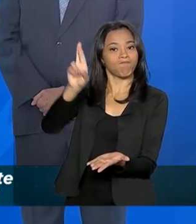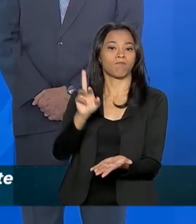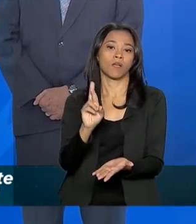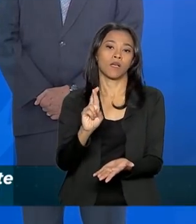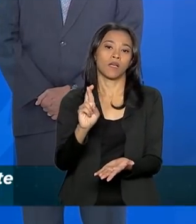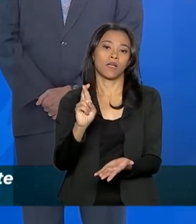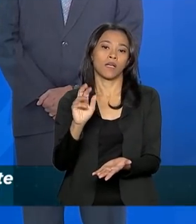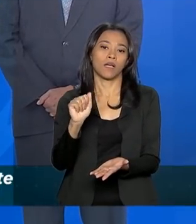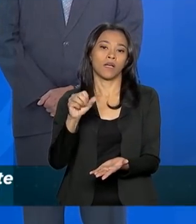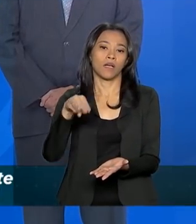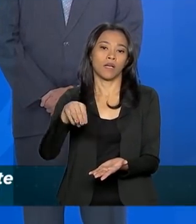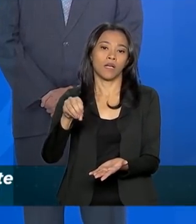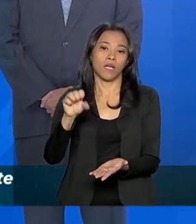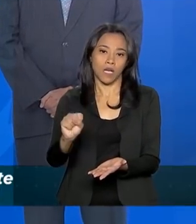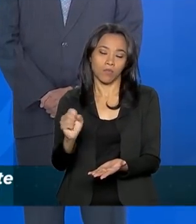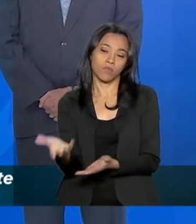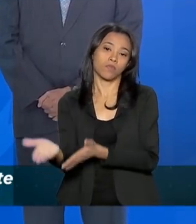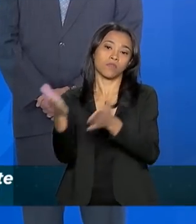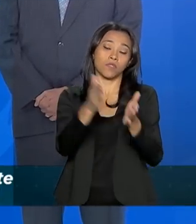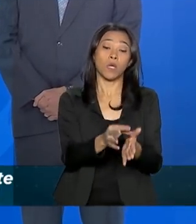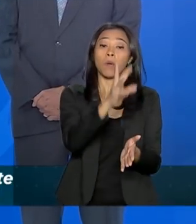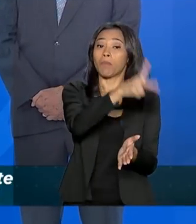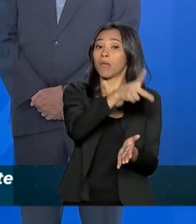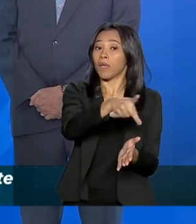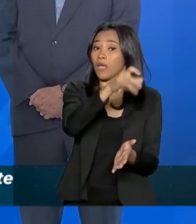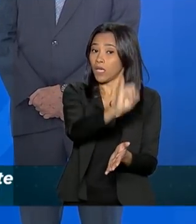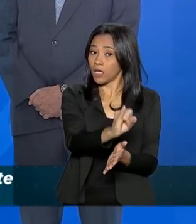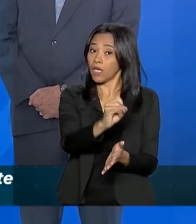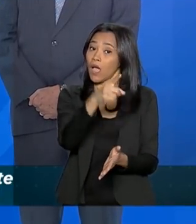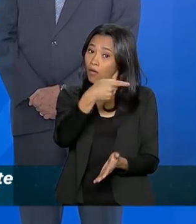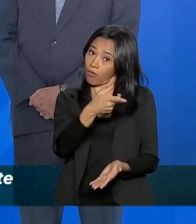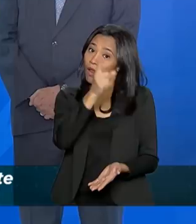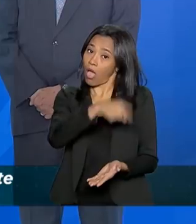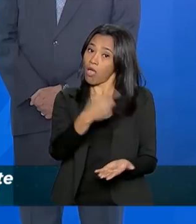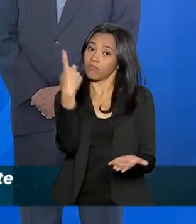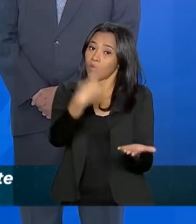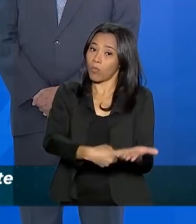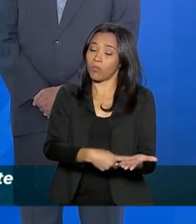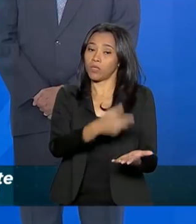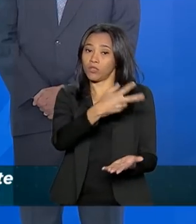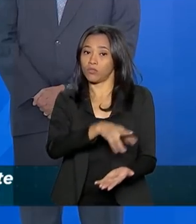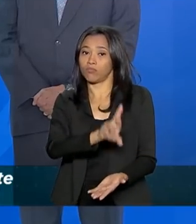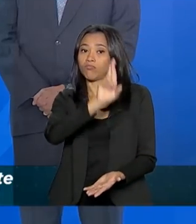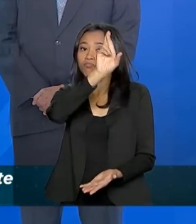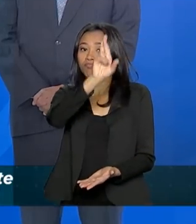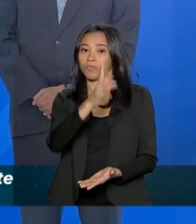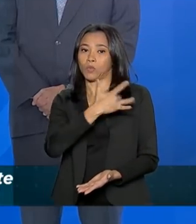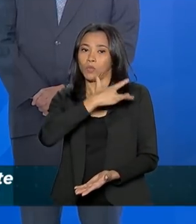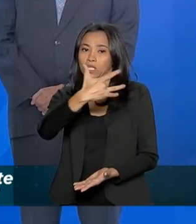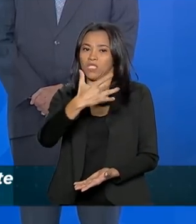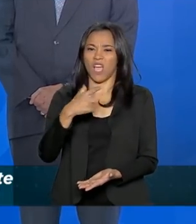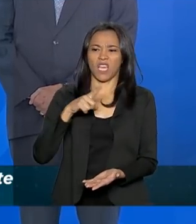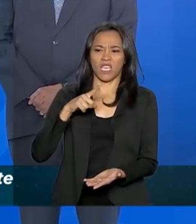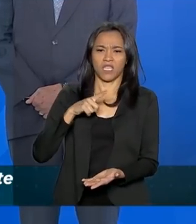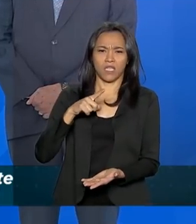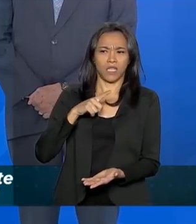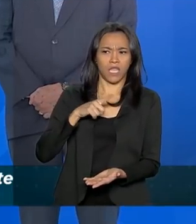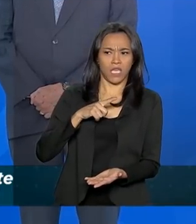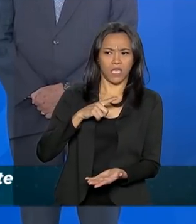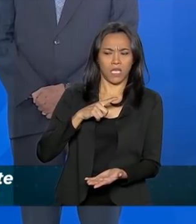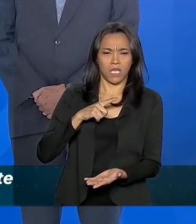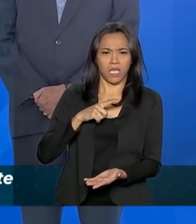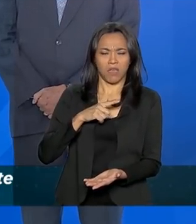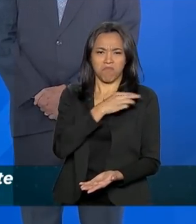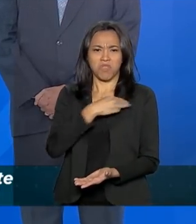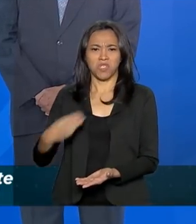e jogamos aí a PPI para o Onyx. Ele está fortalecido, no meu entender. Aqui não tem ministro fraco ou forte. Todo mundo tem que jogar